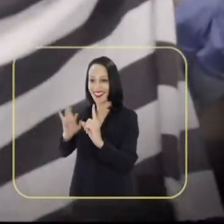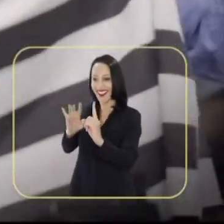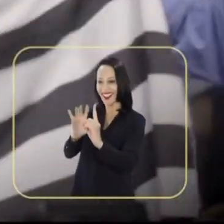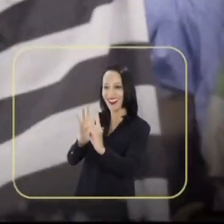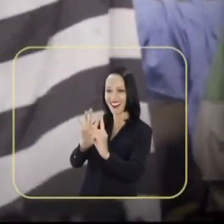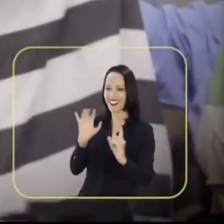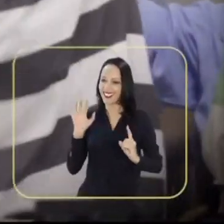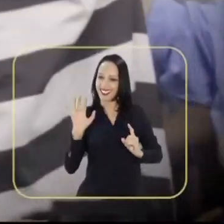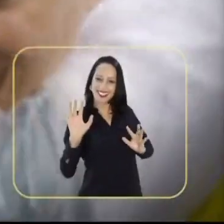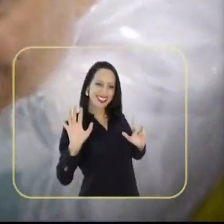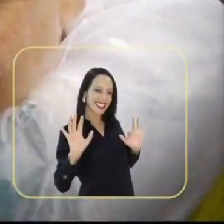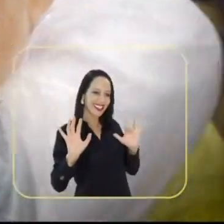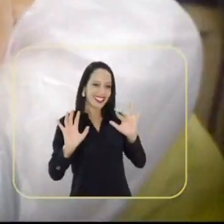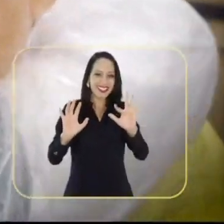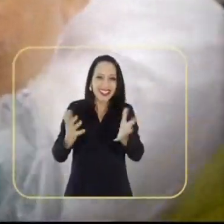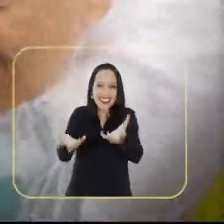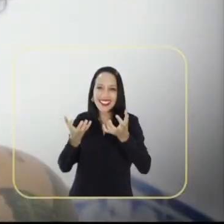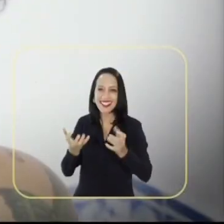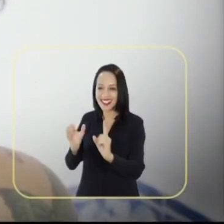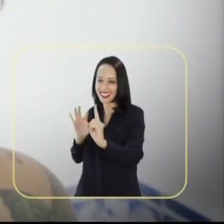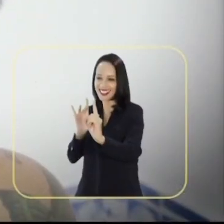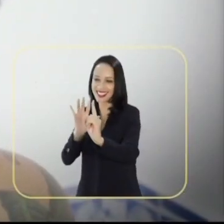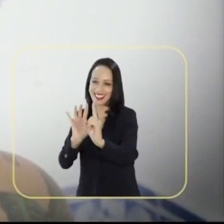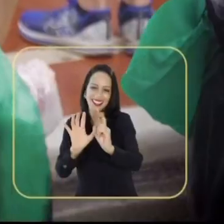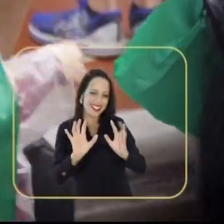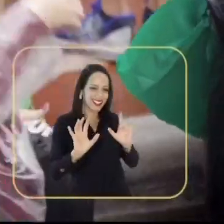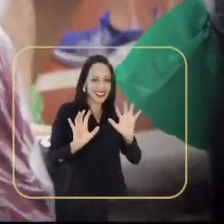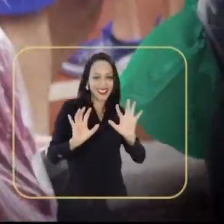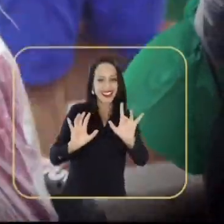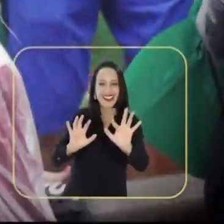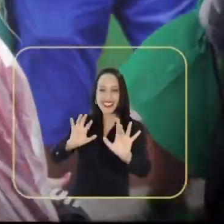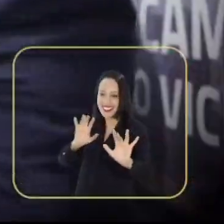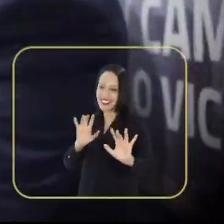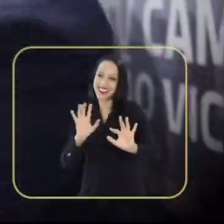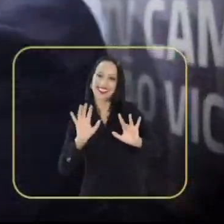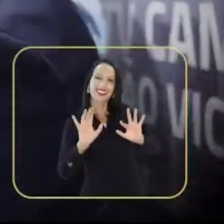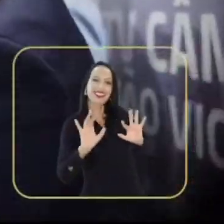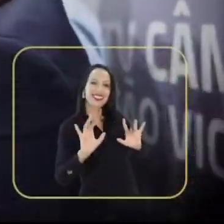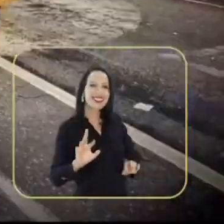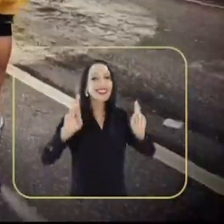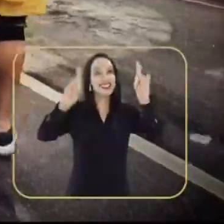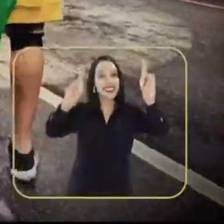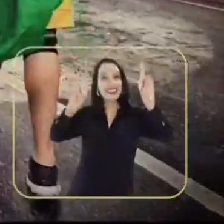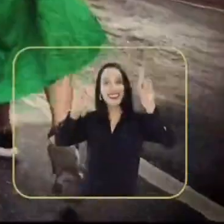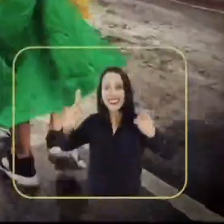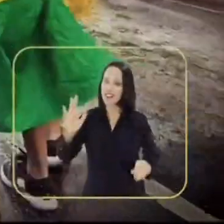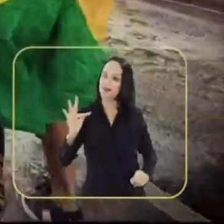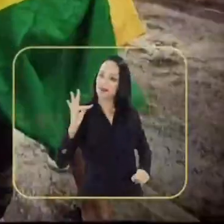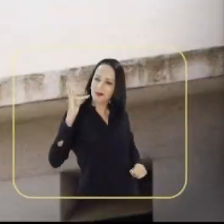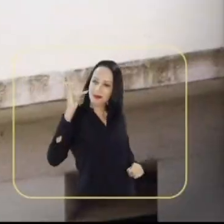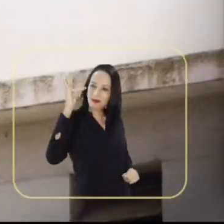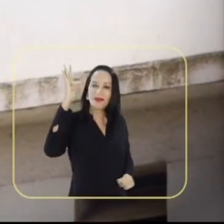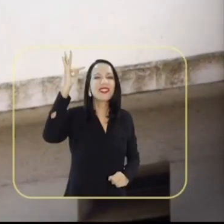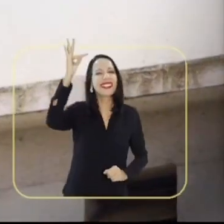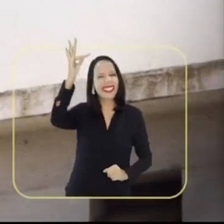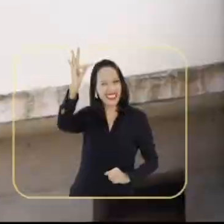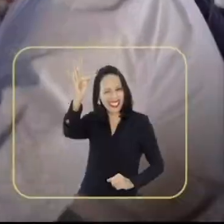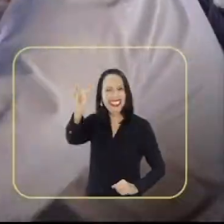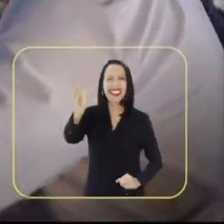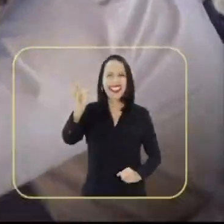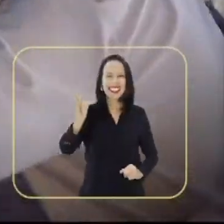leva, me leva que eu te quero, me leva, me leva que o futuro nos